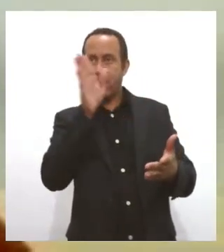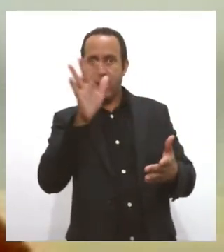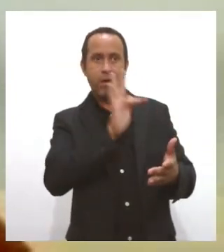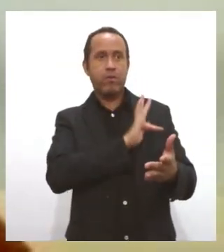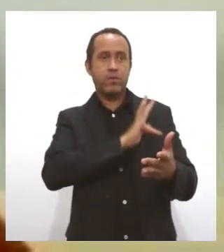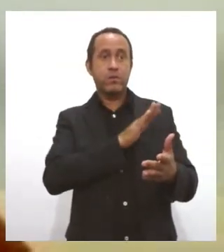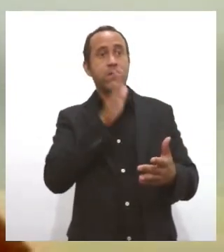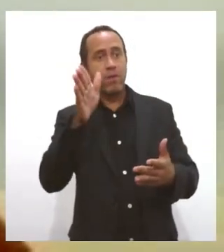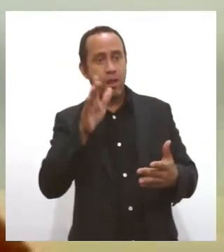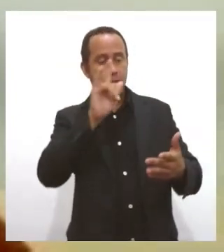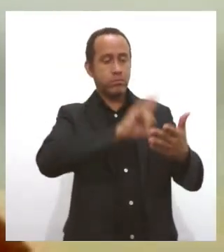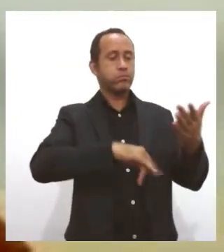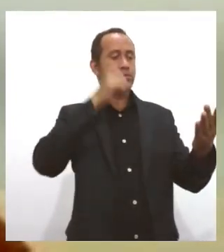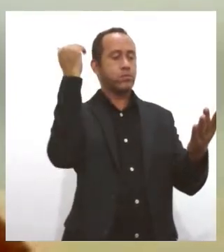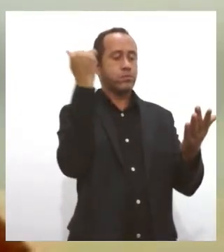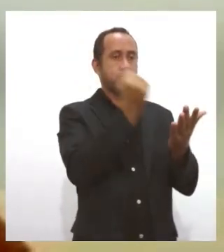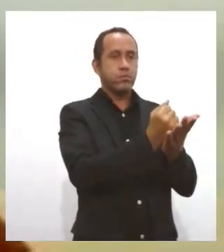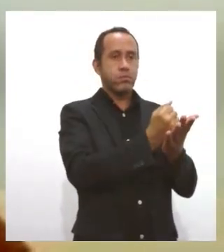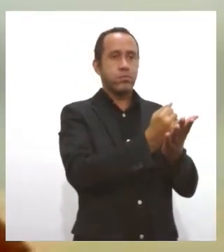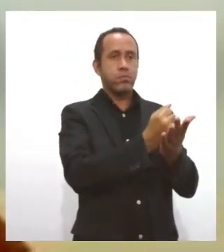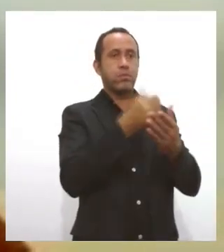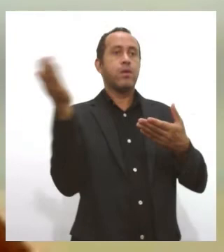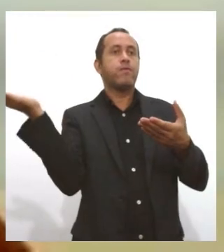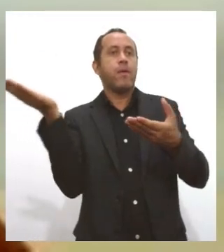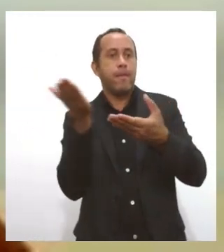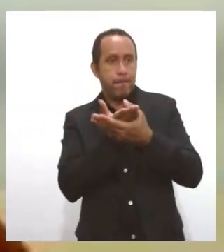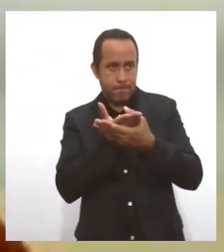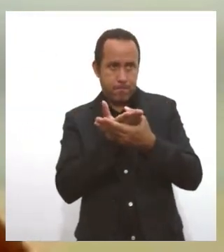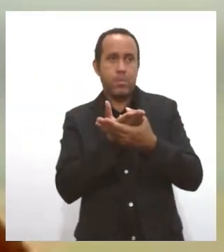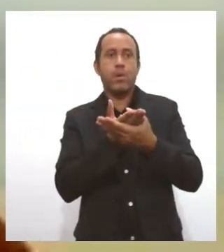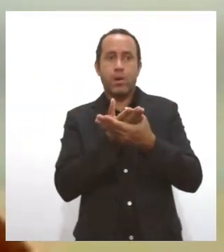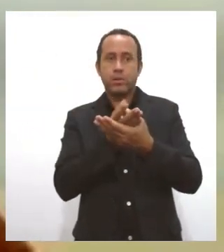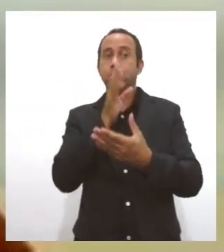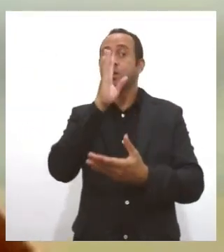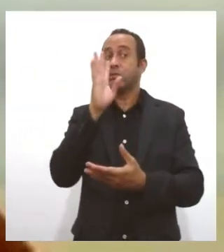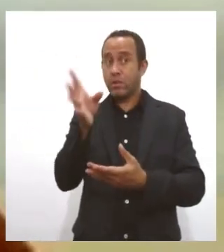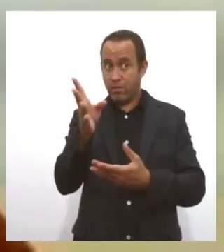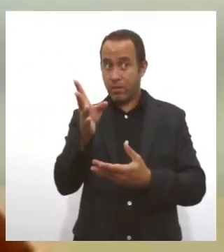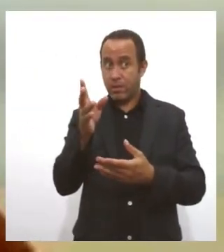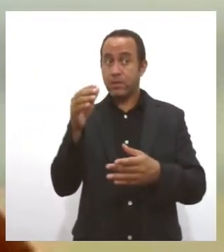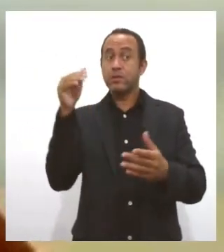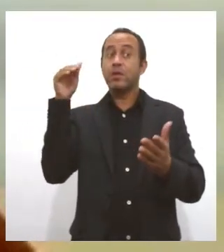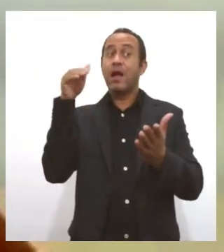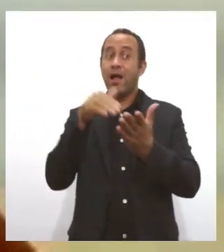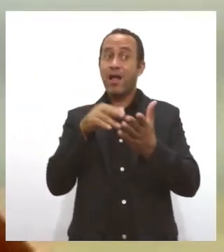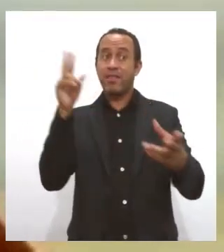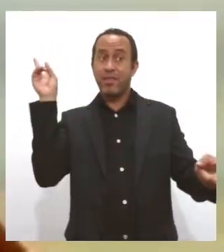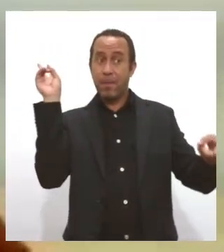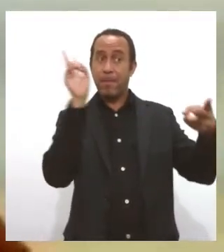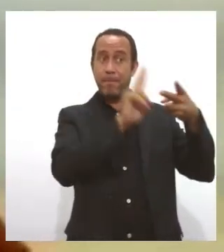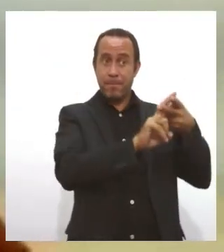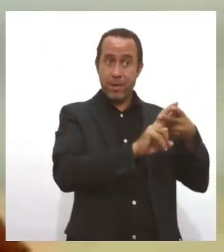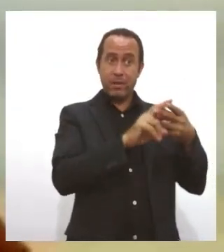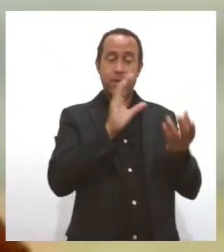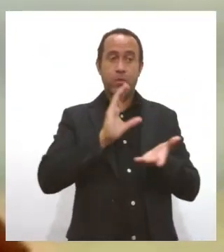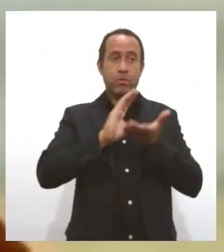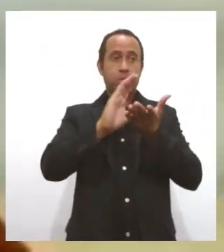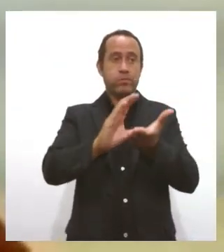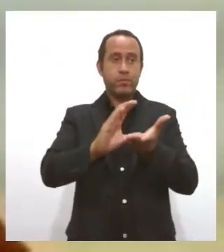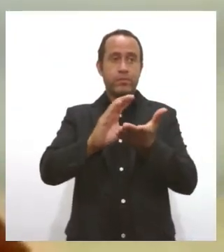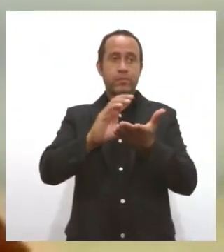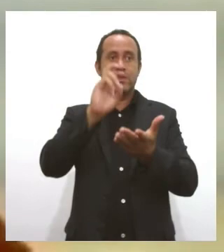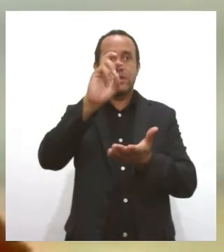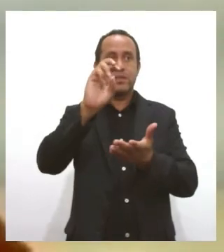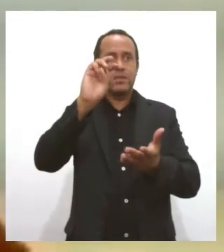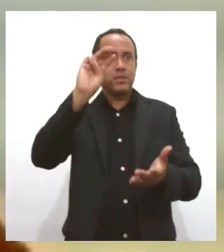um auto de infração e gera processo, que vai de uma advertência até um valor financeiro, 5 milhões